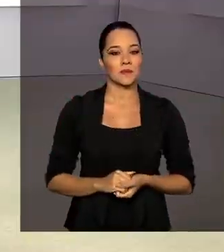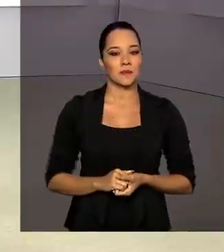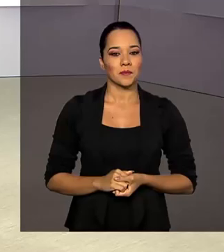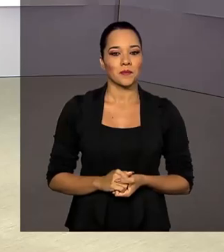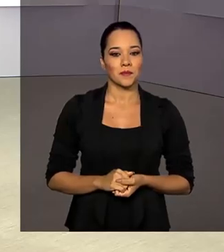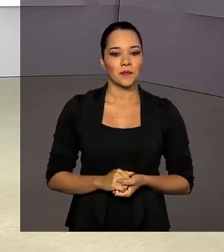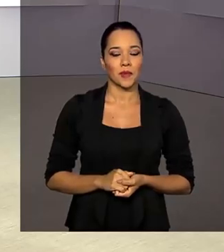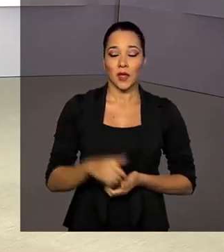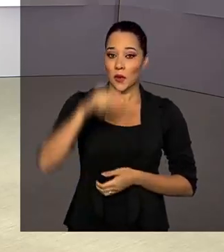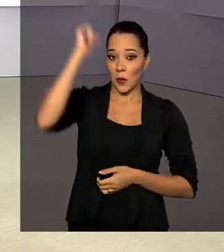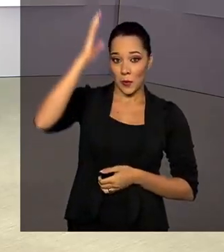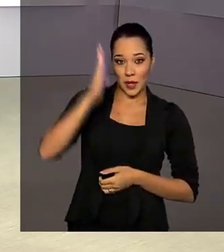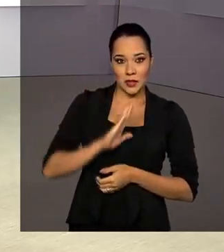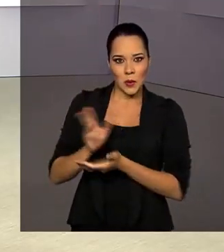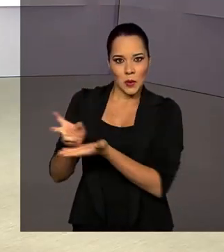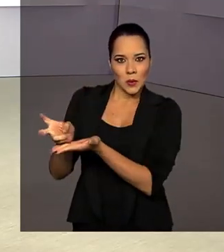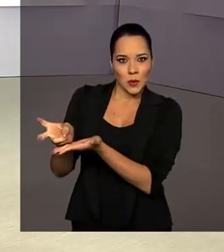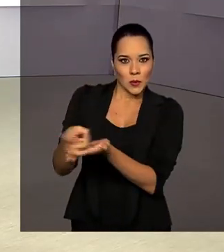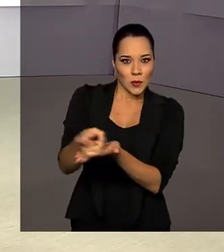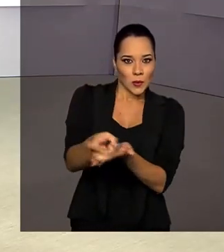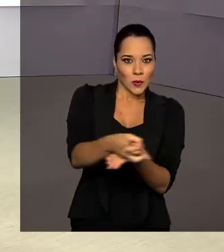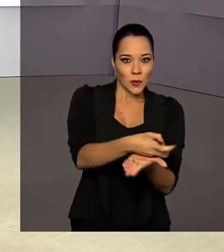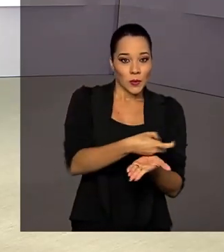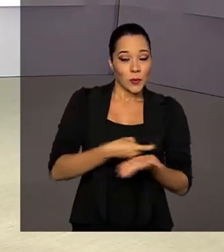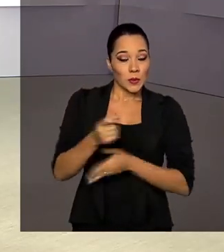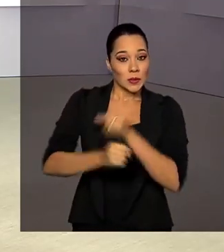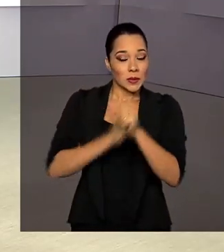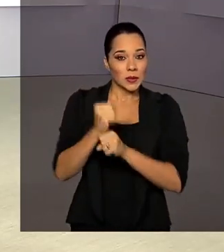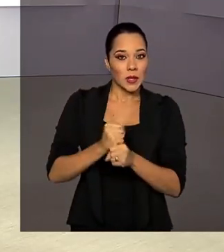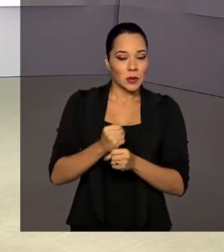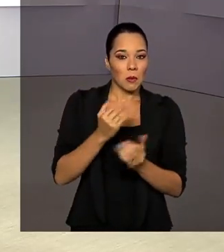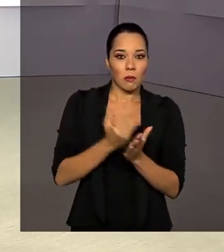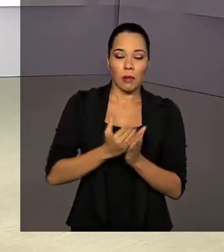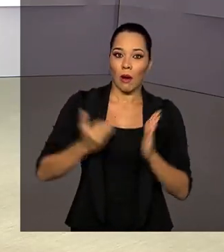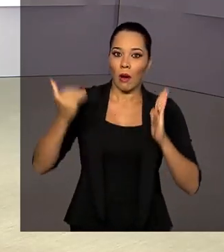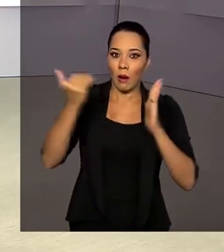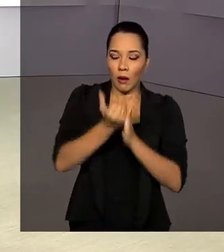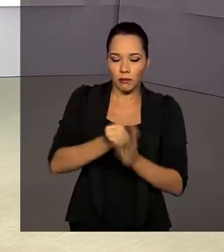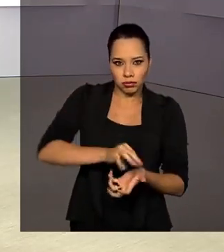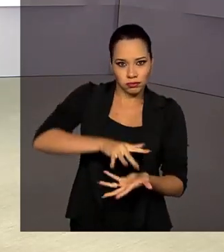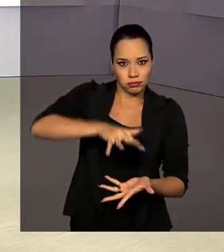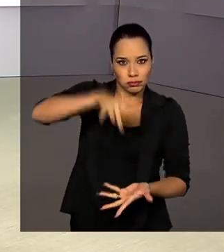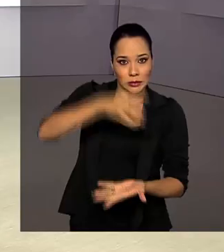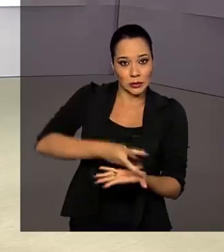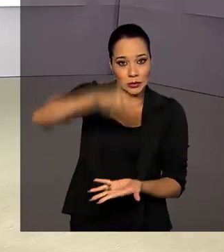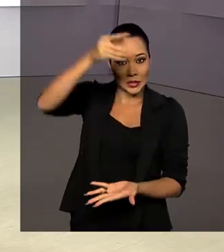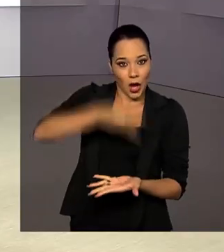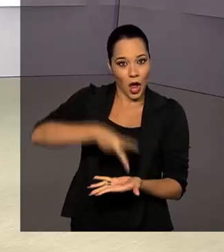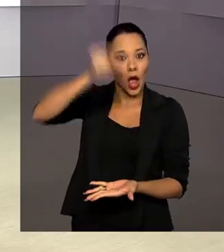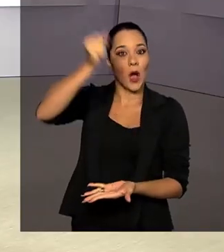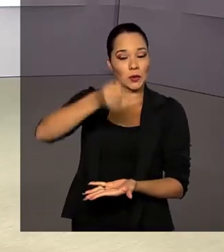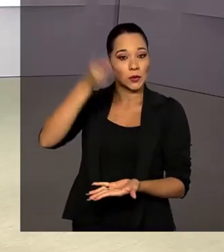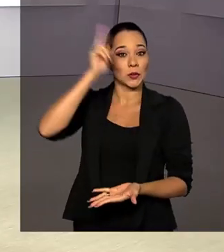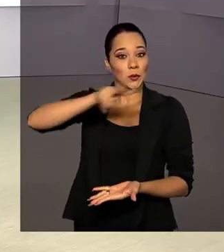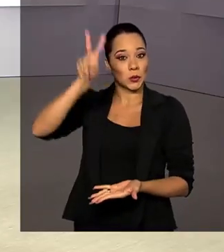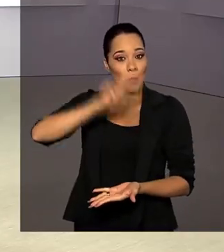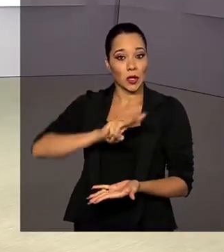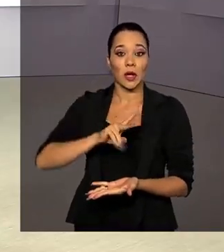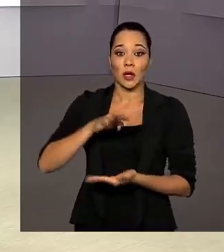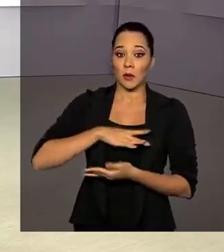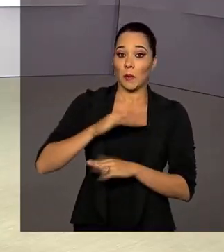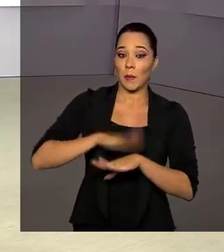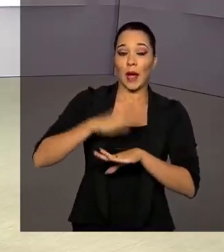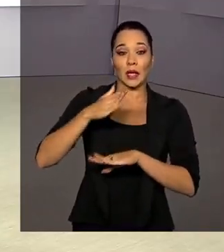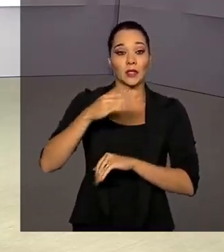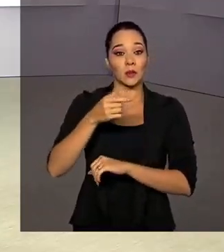O Brasil deve colher este ano a maior safra de grãos da história, com uma estimativa de mais de 268